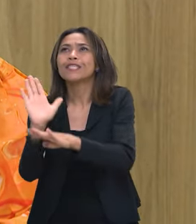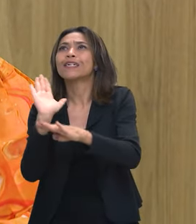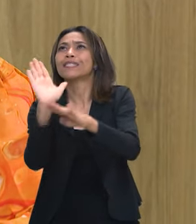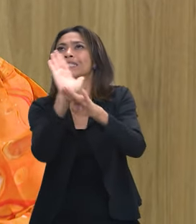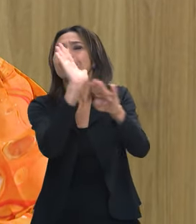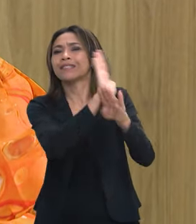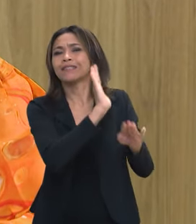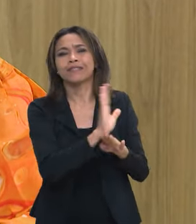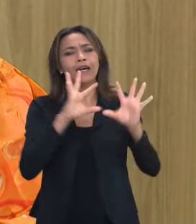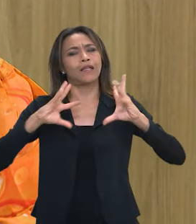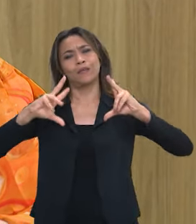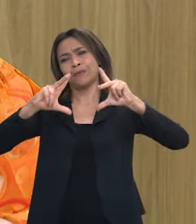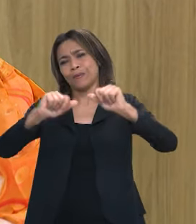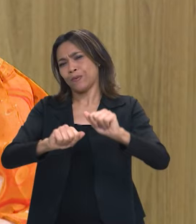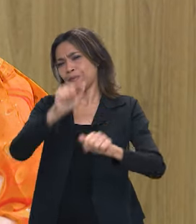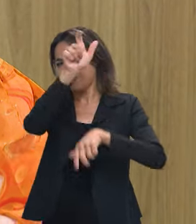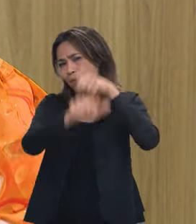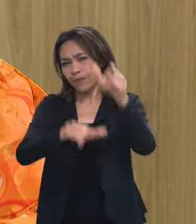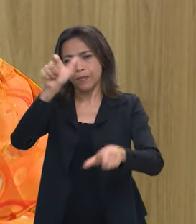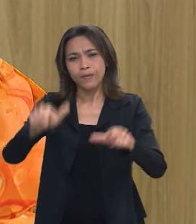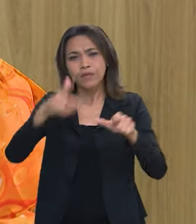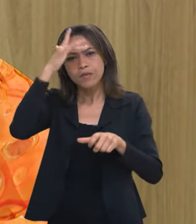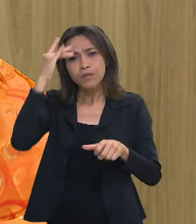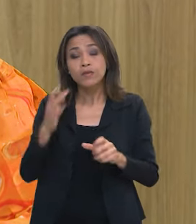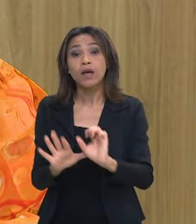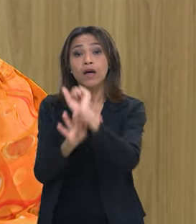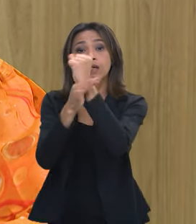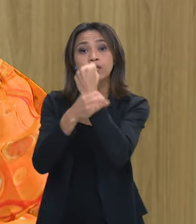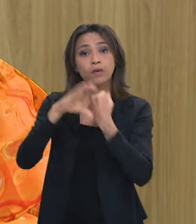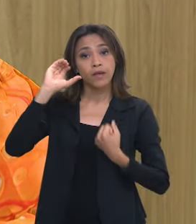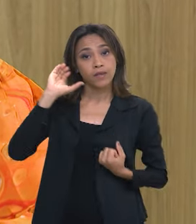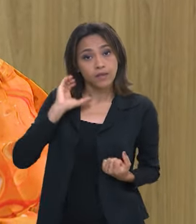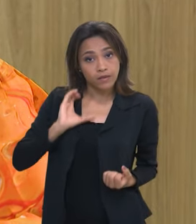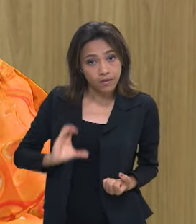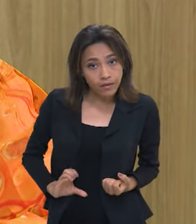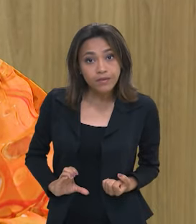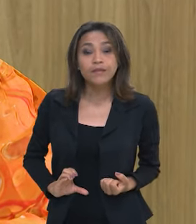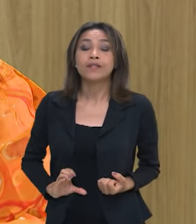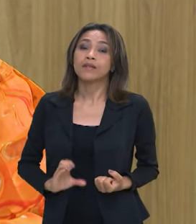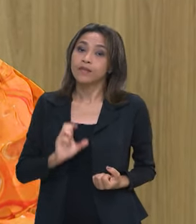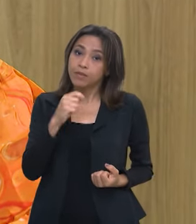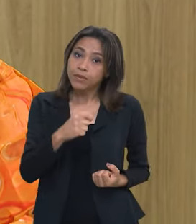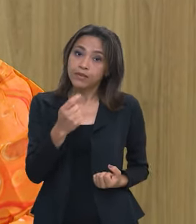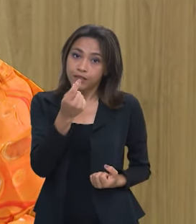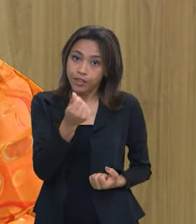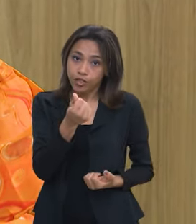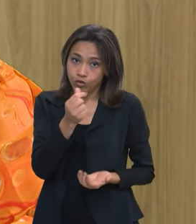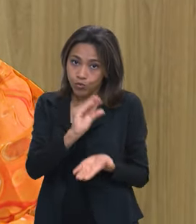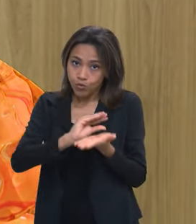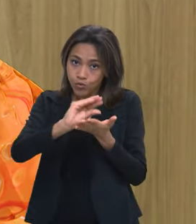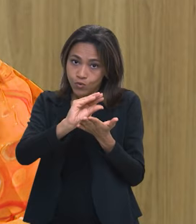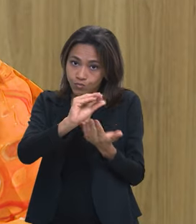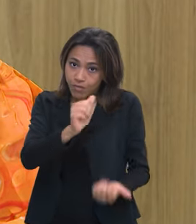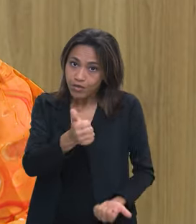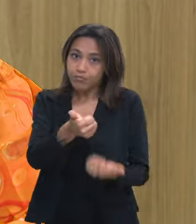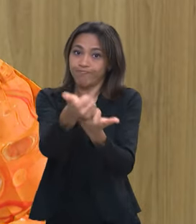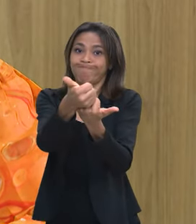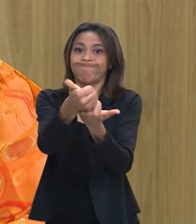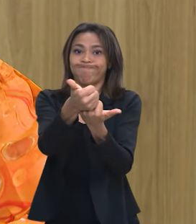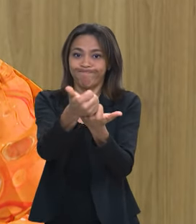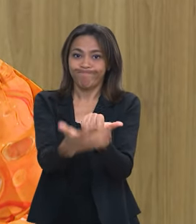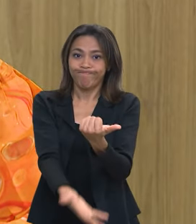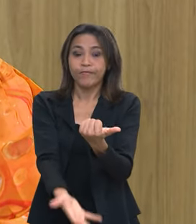a todas as pessoas garantir essa cidadania o mais subfinanciado entre os sistemas